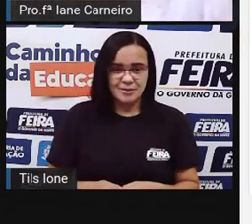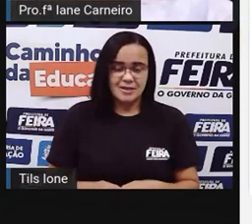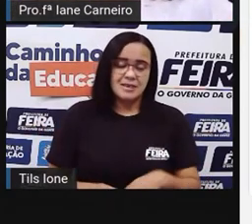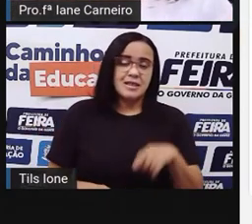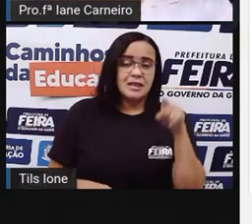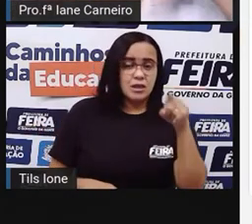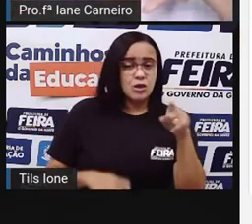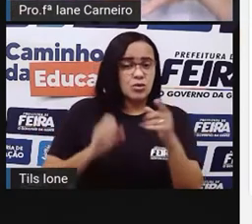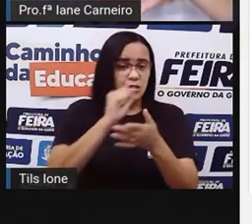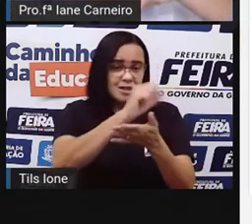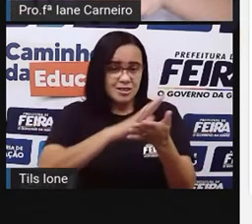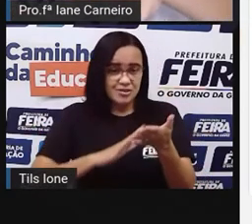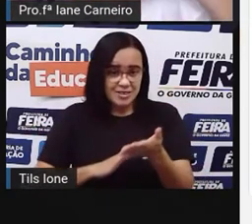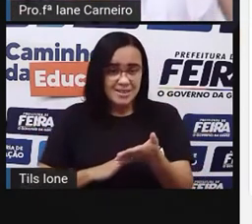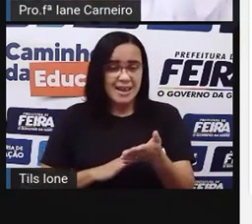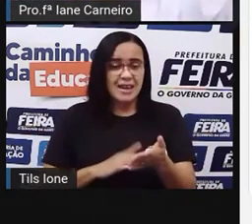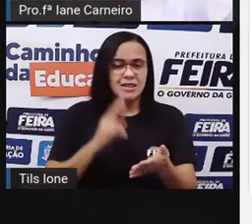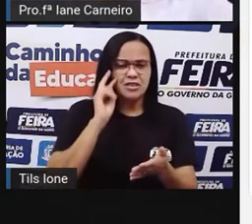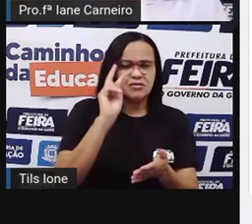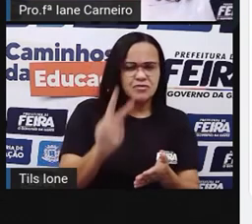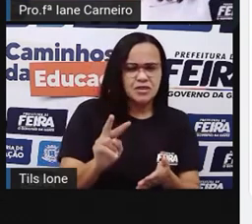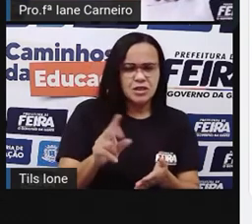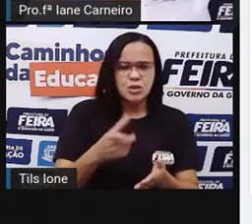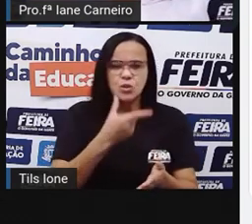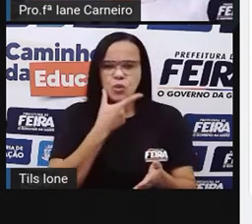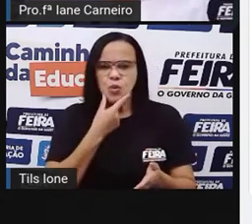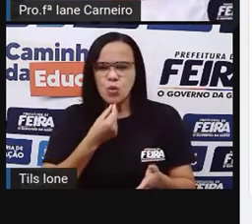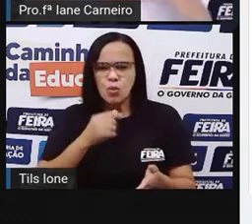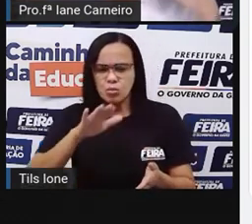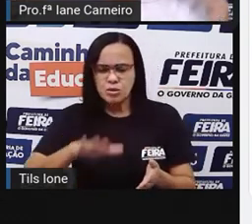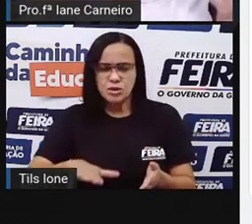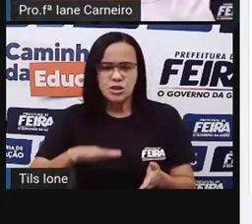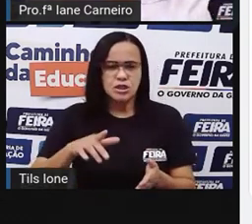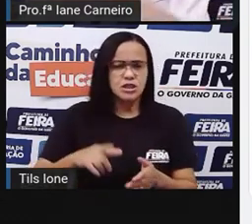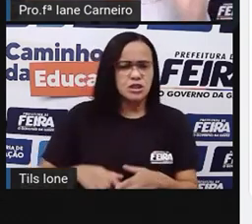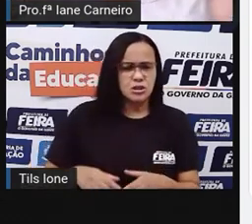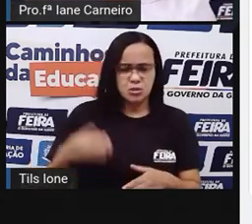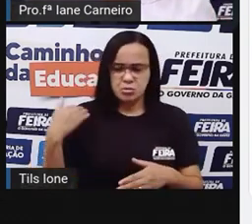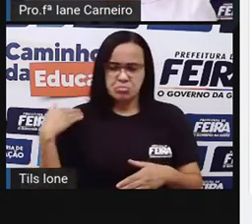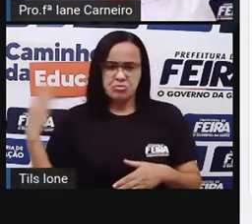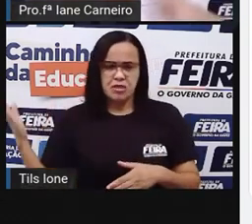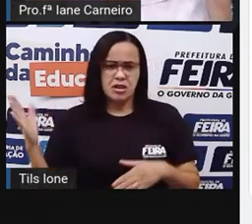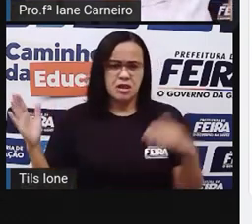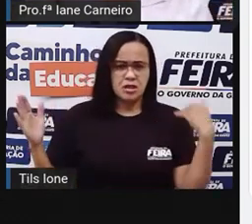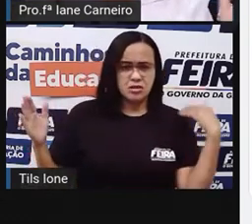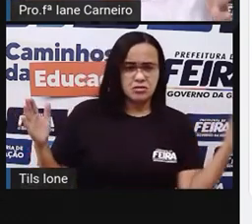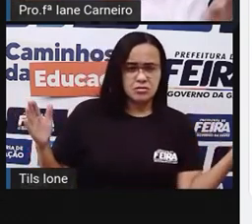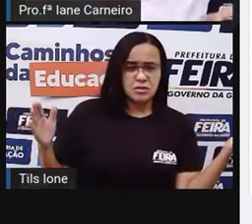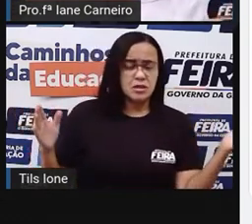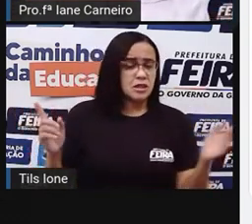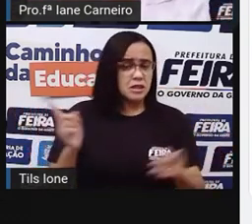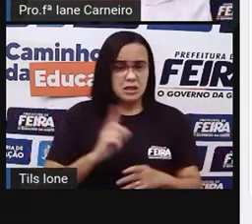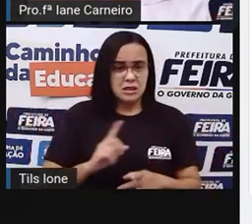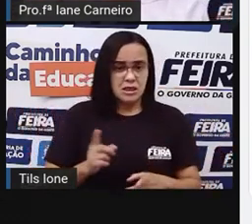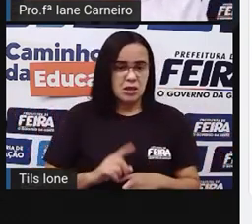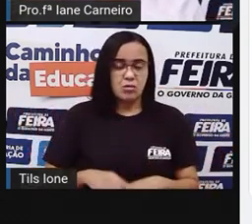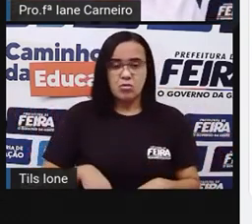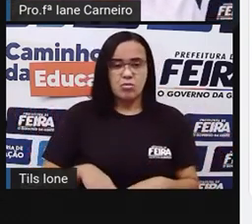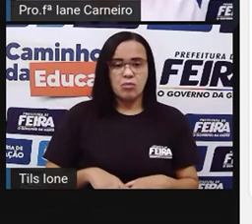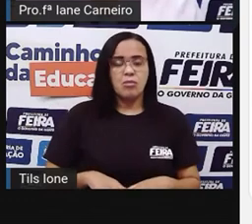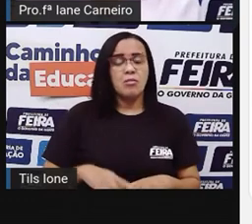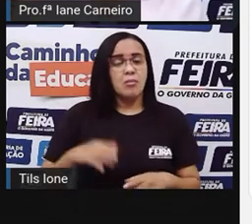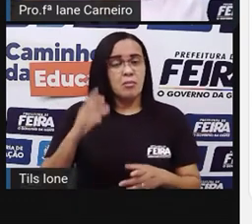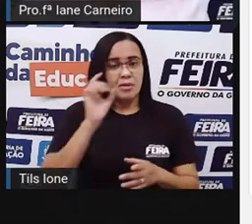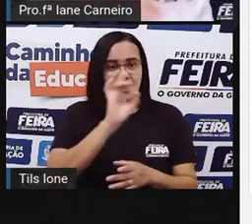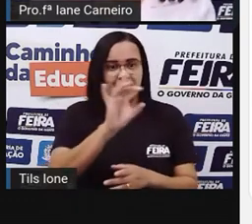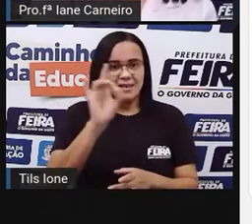relação ao outro. A posição de um influenciava na posição do outro. Não dá pra gente adivinhar aqui do nada. A gente sempre precisa de um